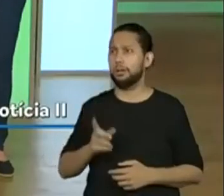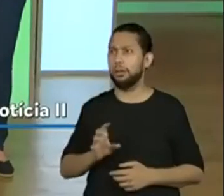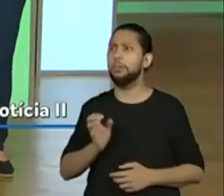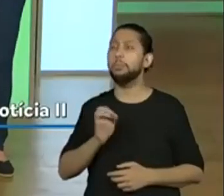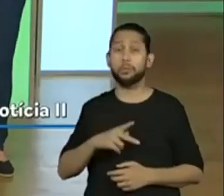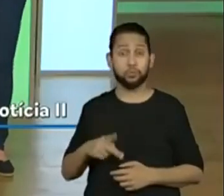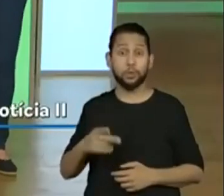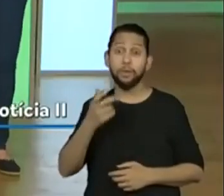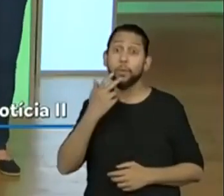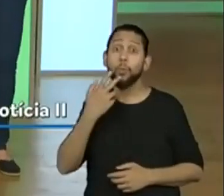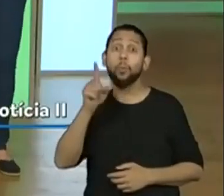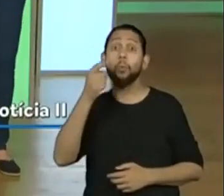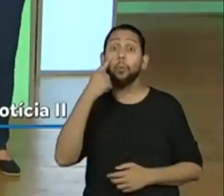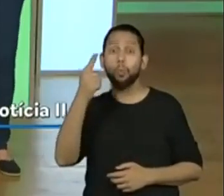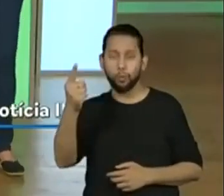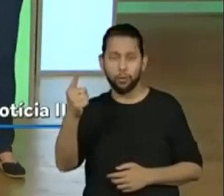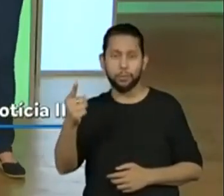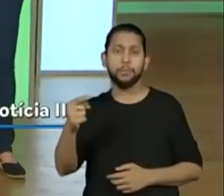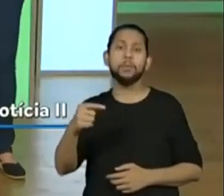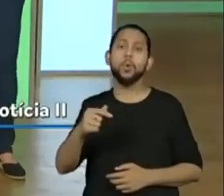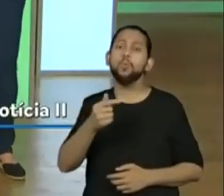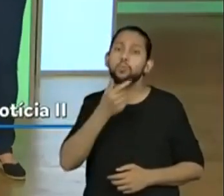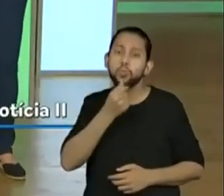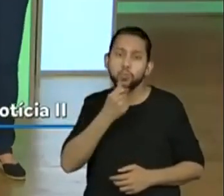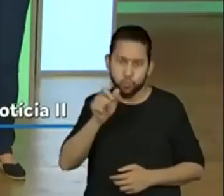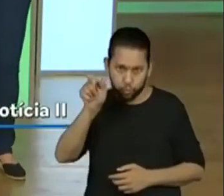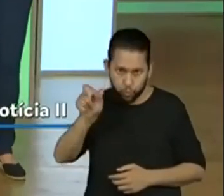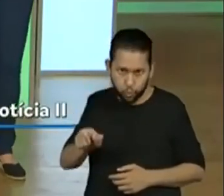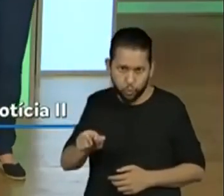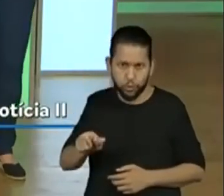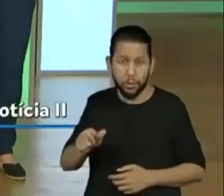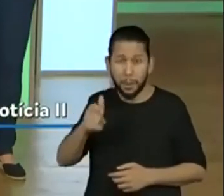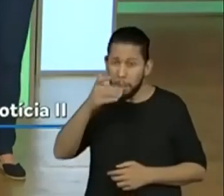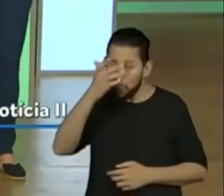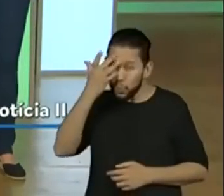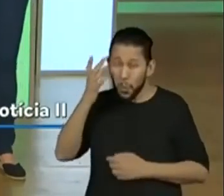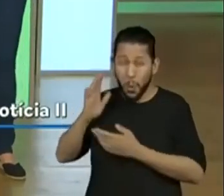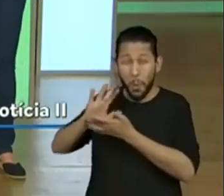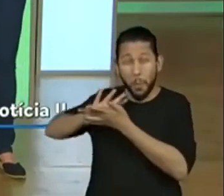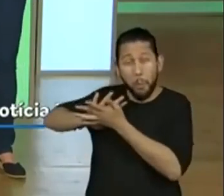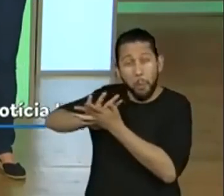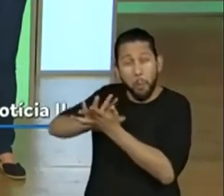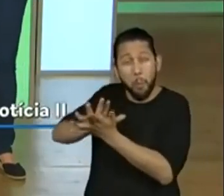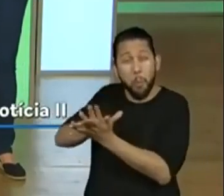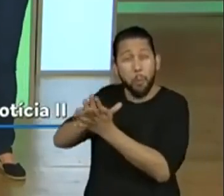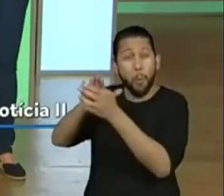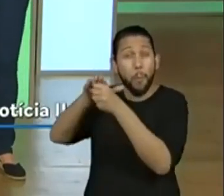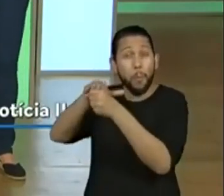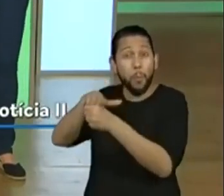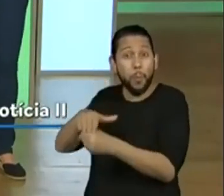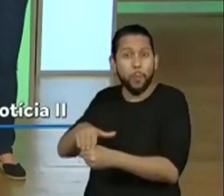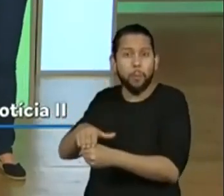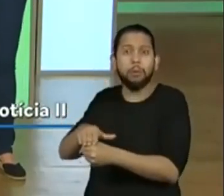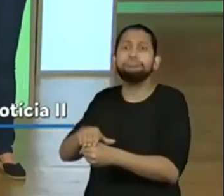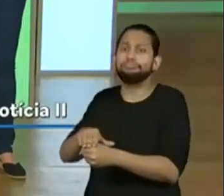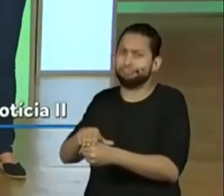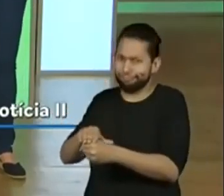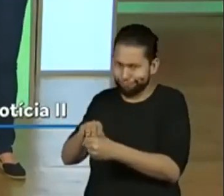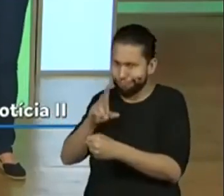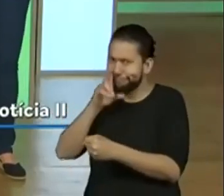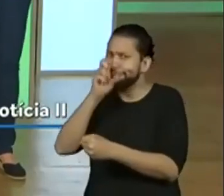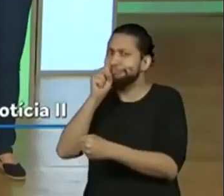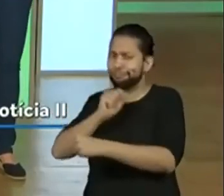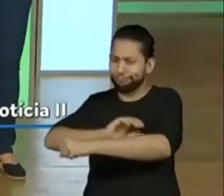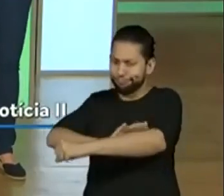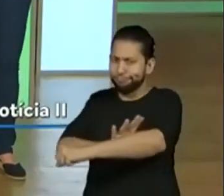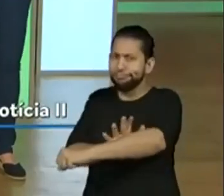ataques que o garoto sofreu fizeram ele ganhar 800 mil seguidores. A Proelizabeth comentou que os alunos dela